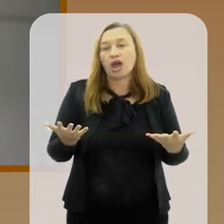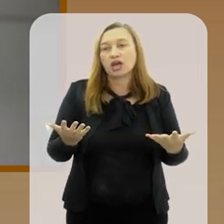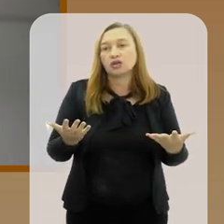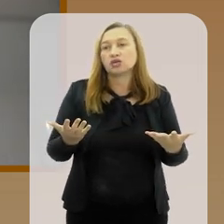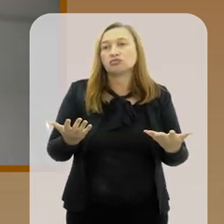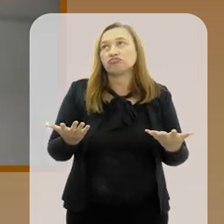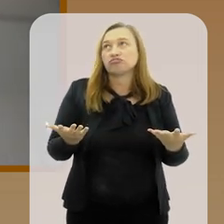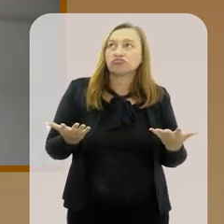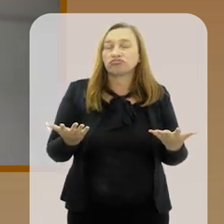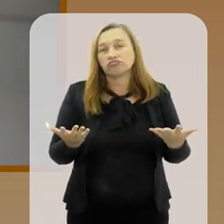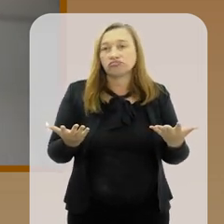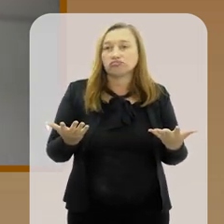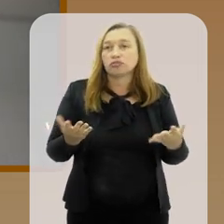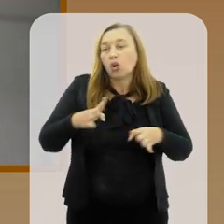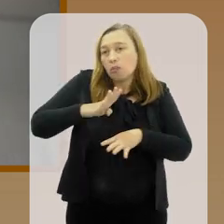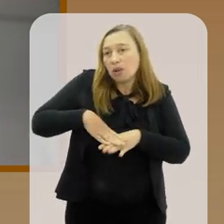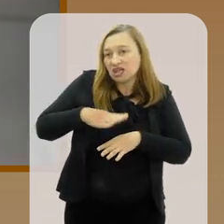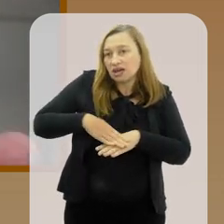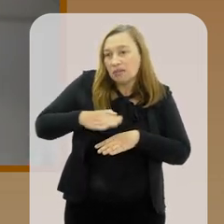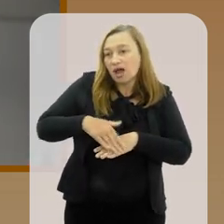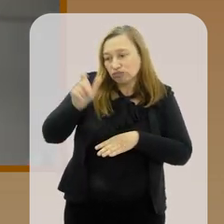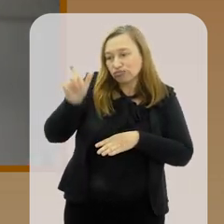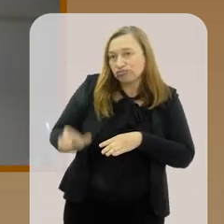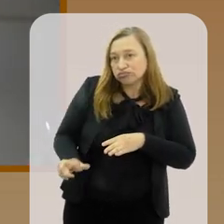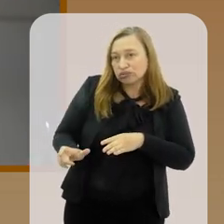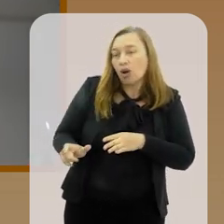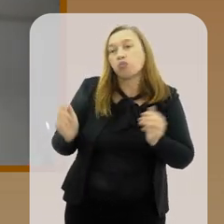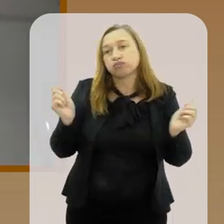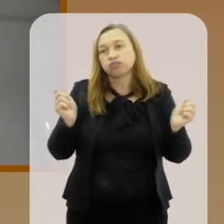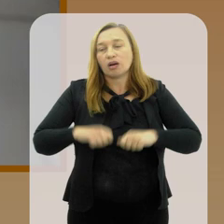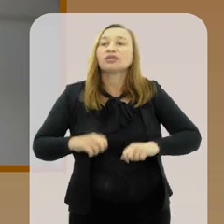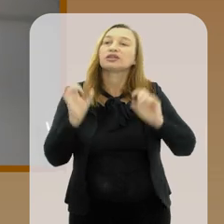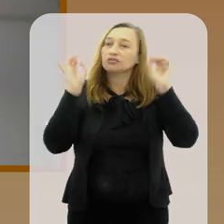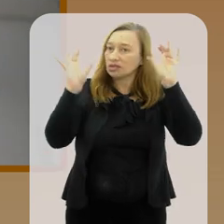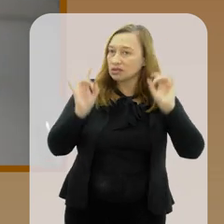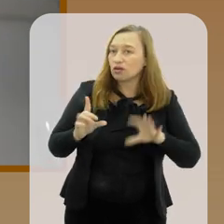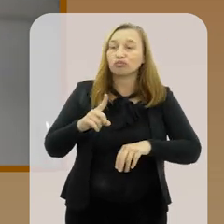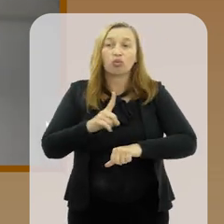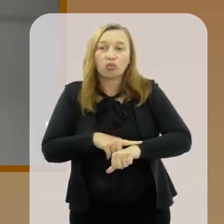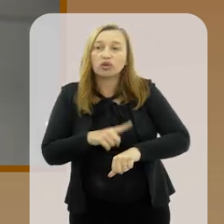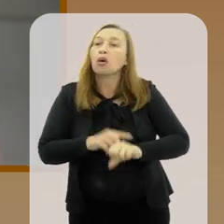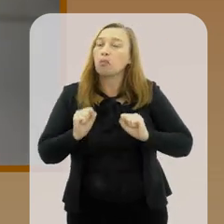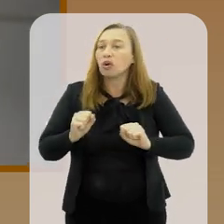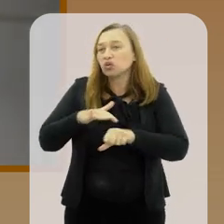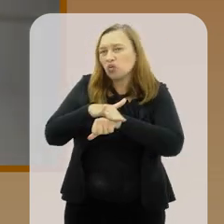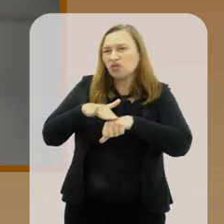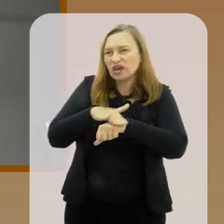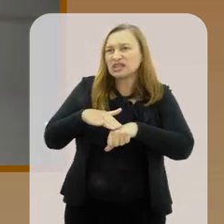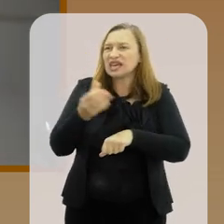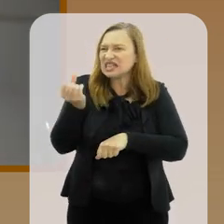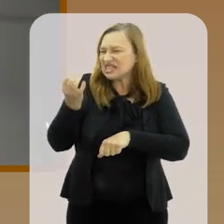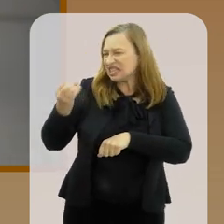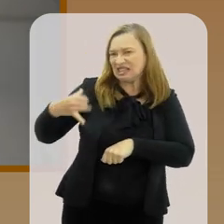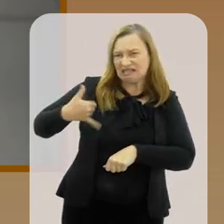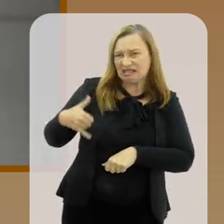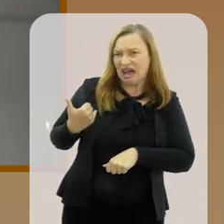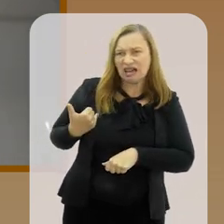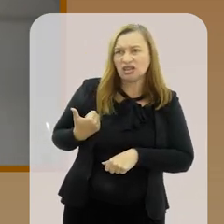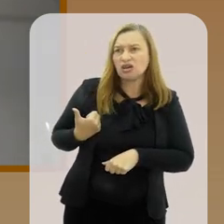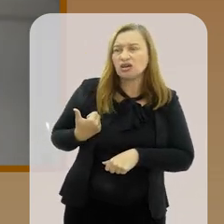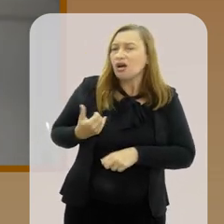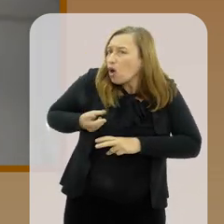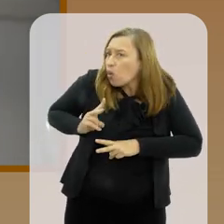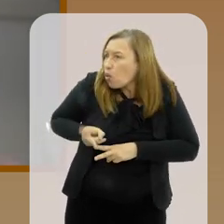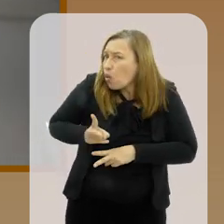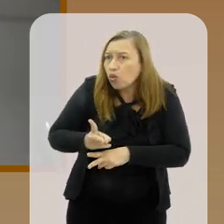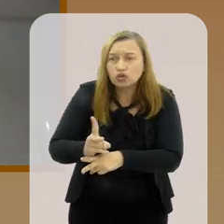com uma vantagem... Um matemático que tenha tido uma capacidade especial num certo momento. Você pode conversar com ele aos 60 anos.